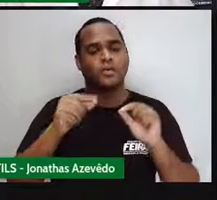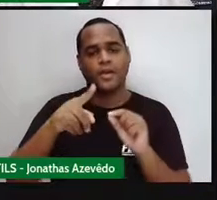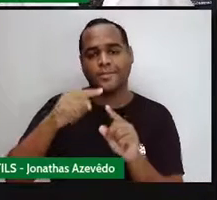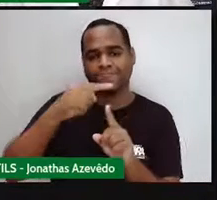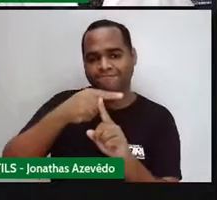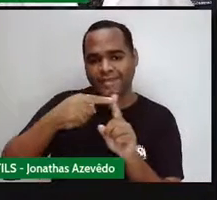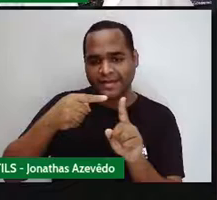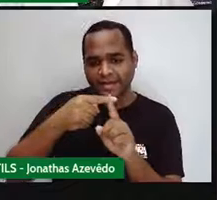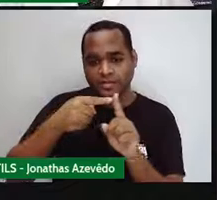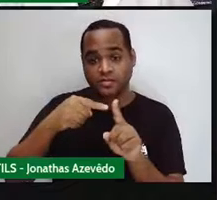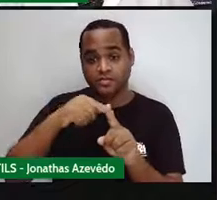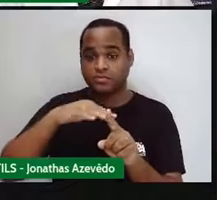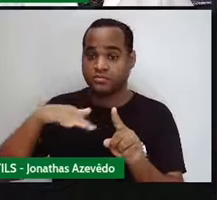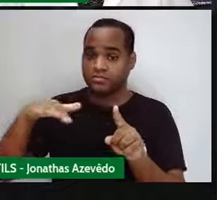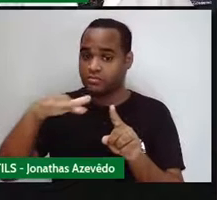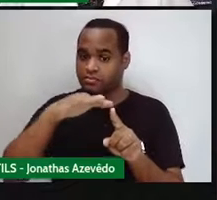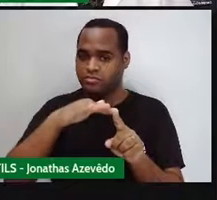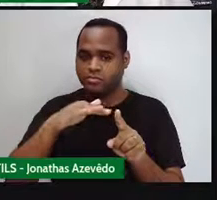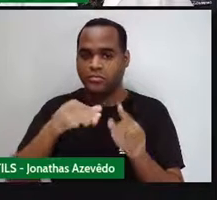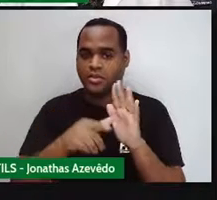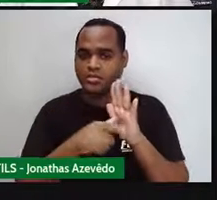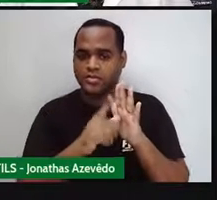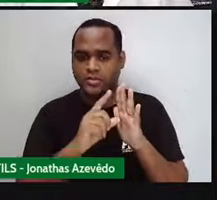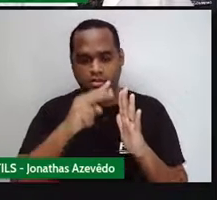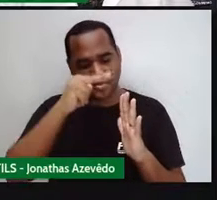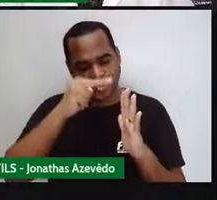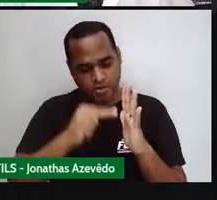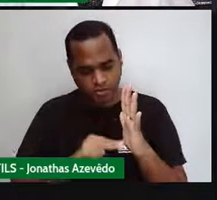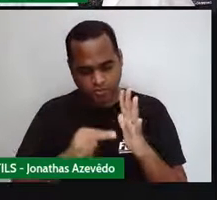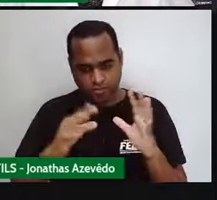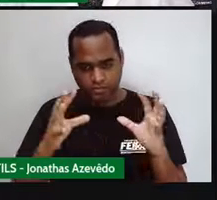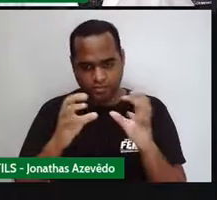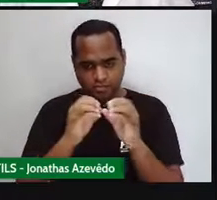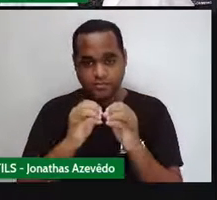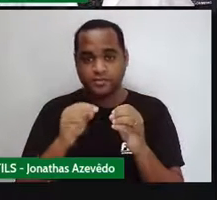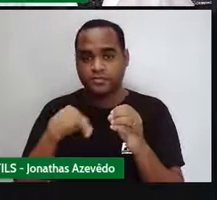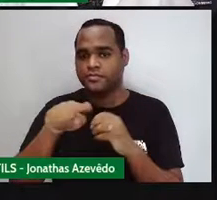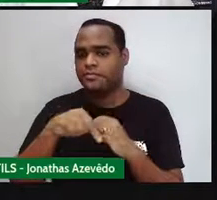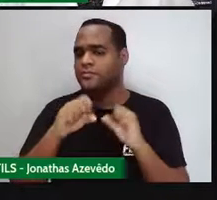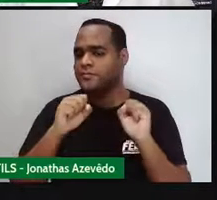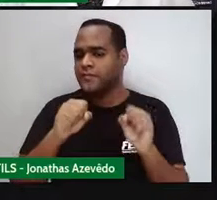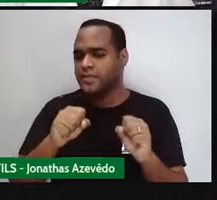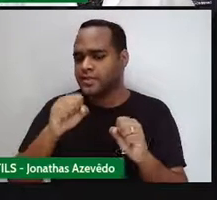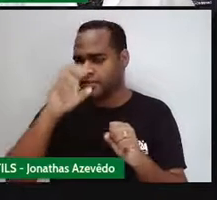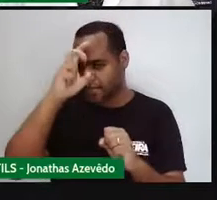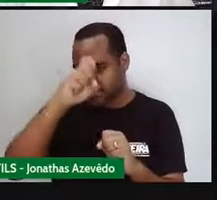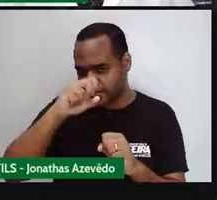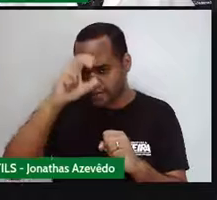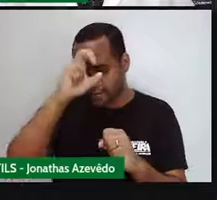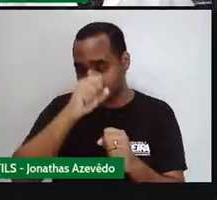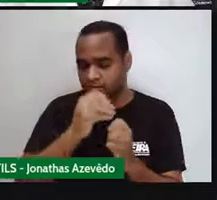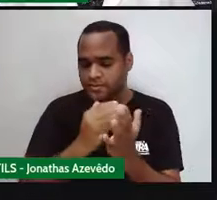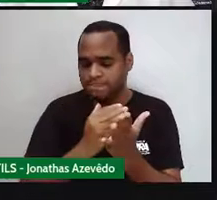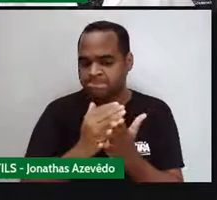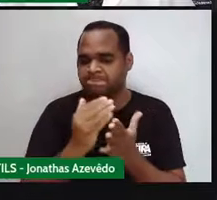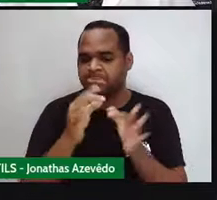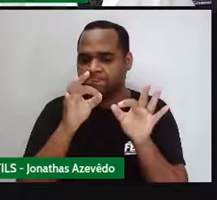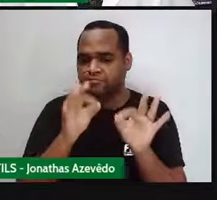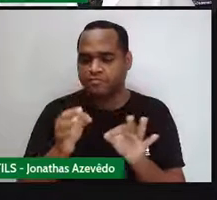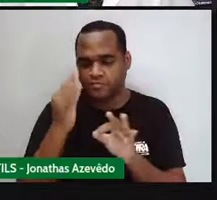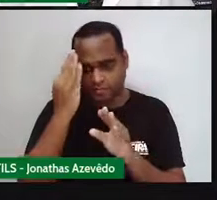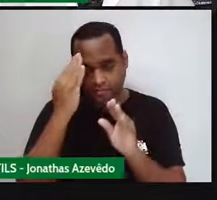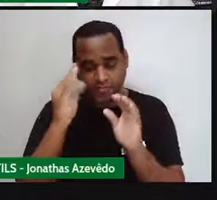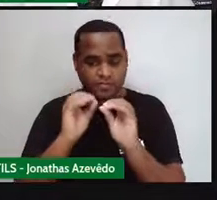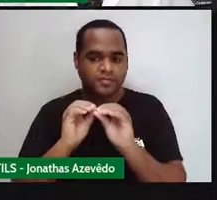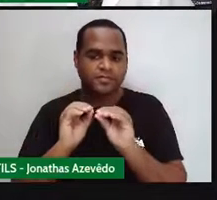produto. Antes de eu continuar lendo, eu vou parar aqui. E a gente vai entender, a gente vai entender o